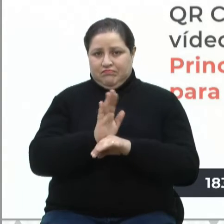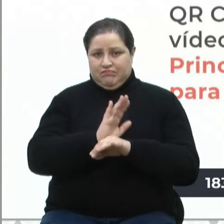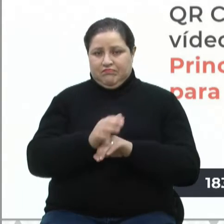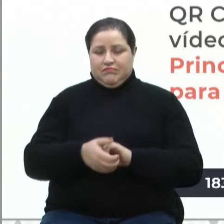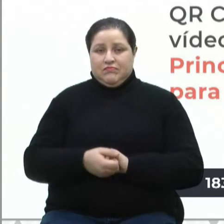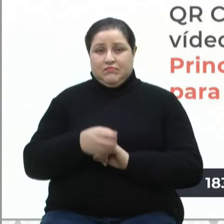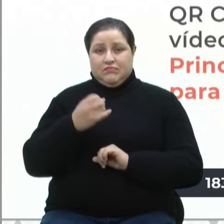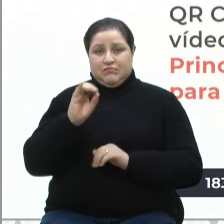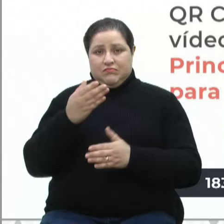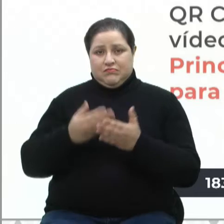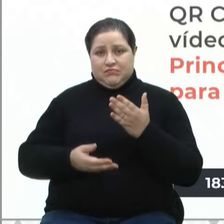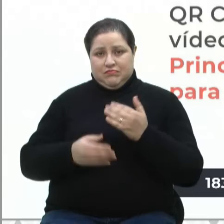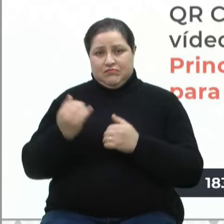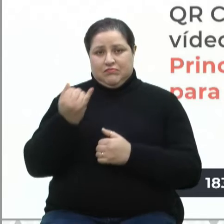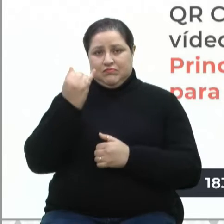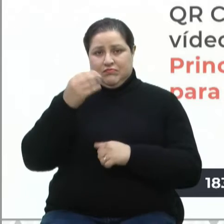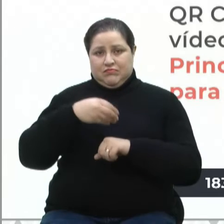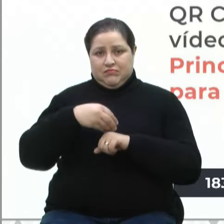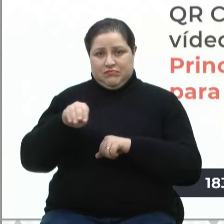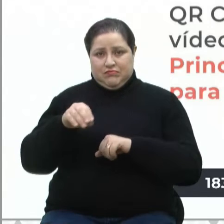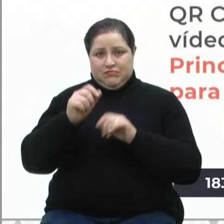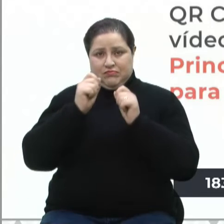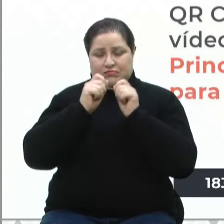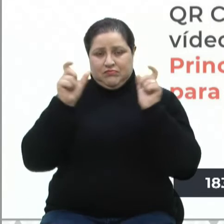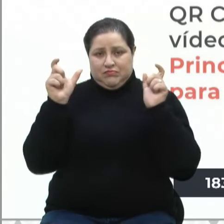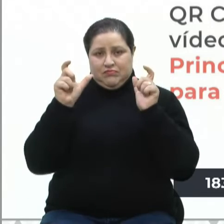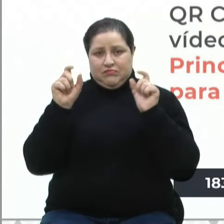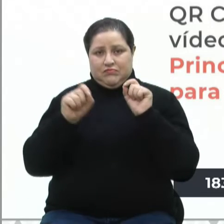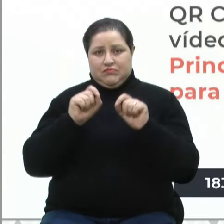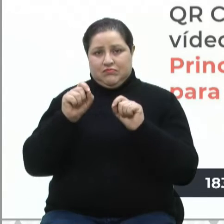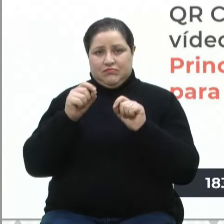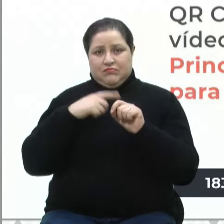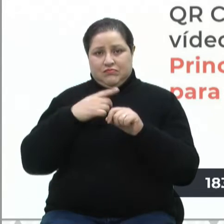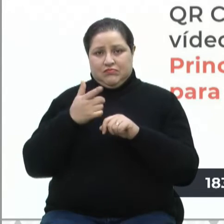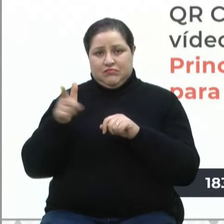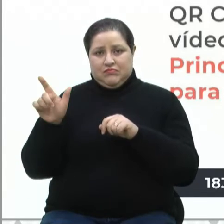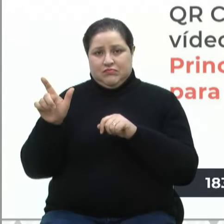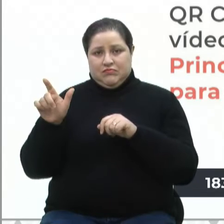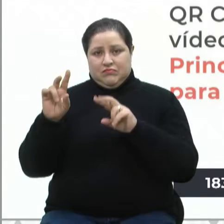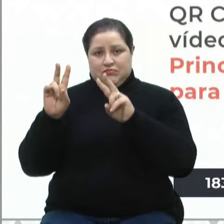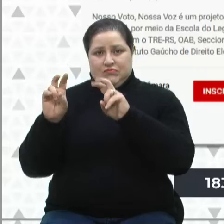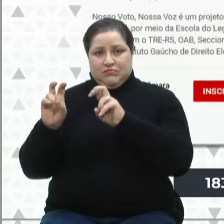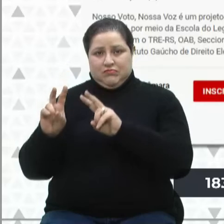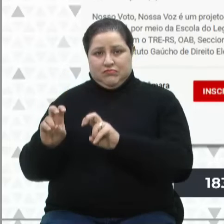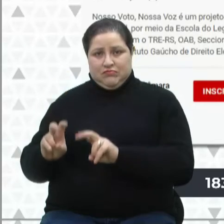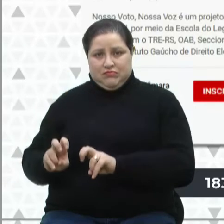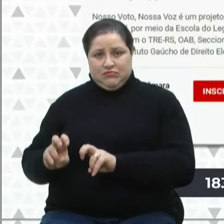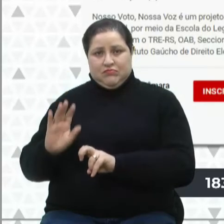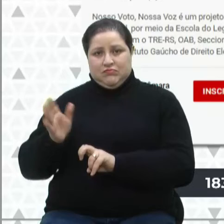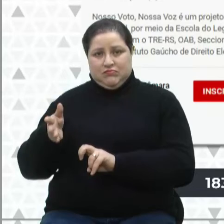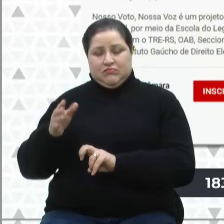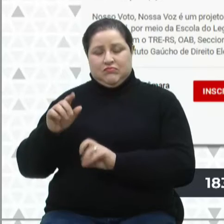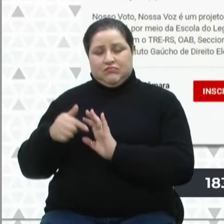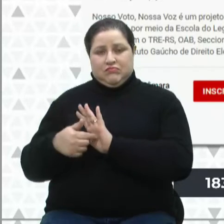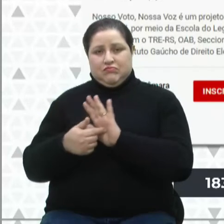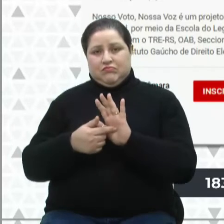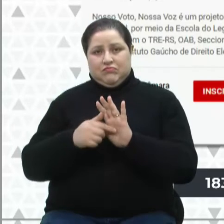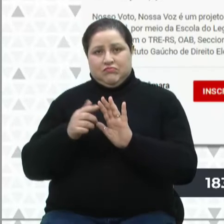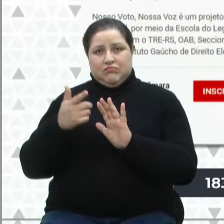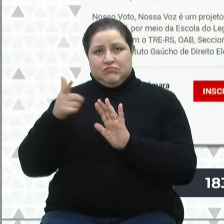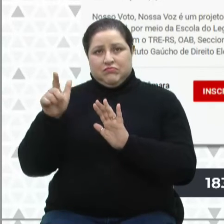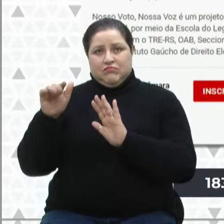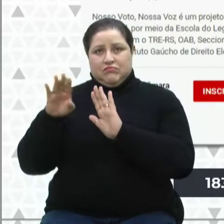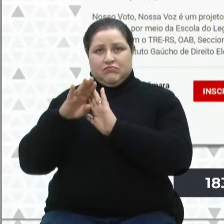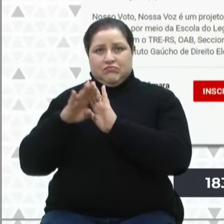quem perdeu, inclusive, é importante que a gente faça esse alerta, que os outros temas, acho que a gente até apresentou aí, as outras